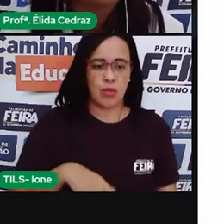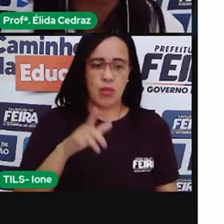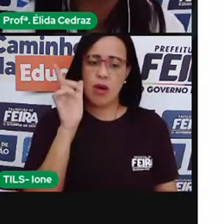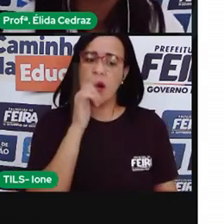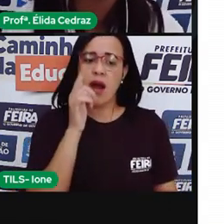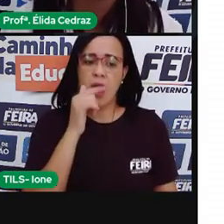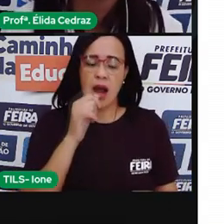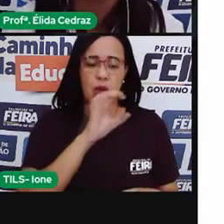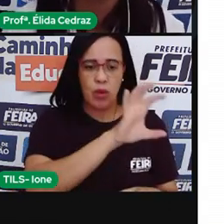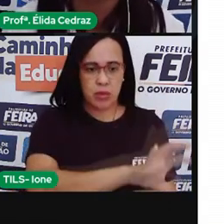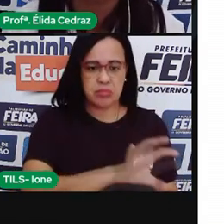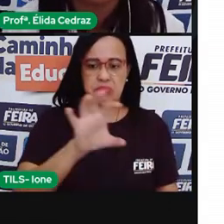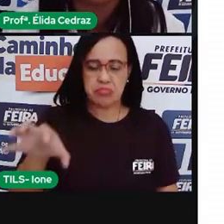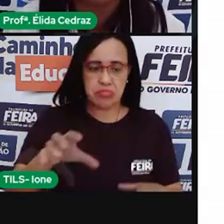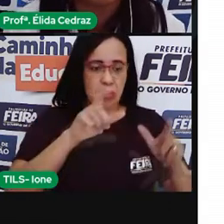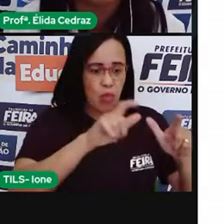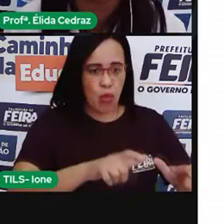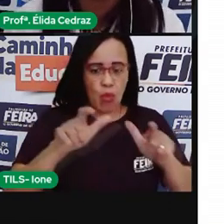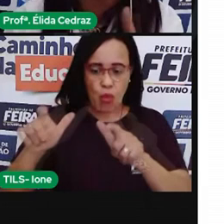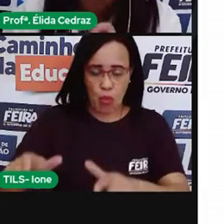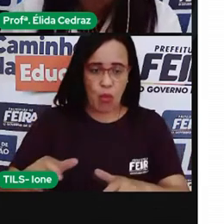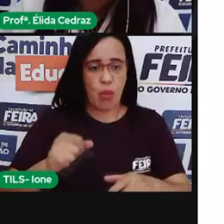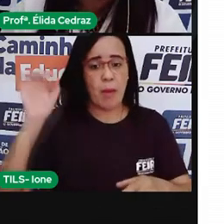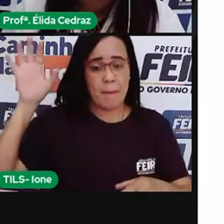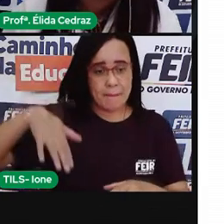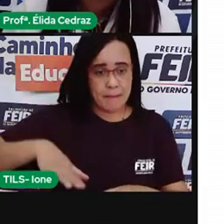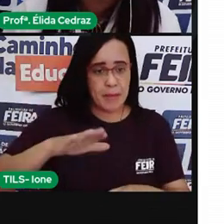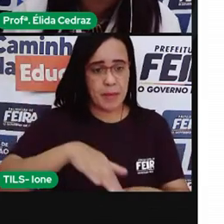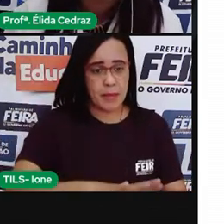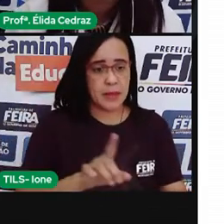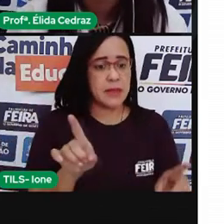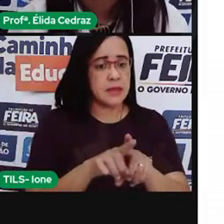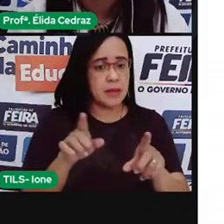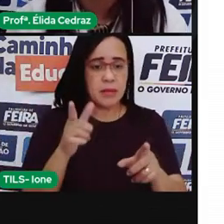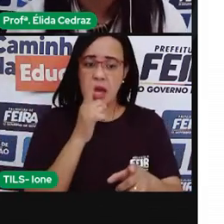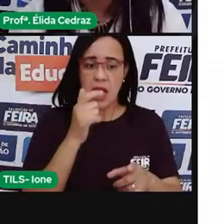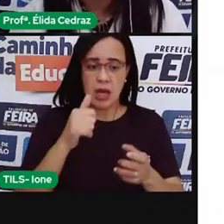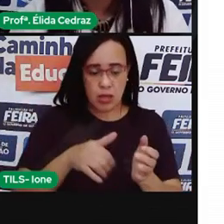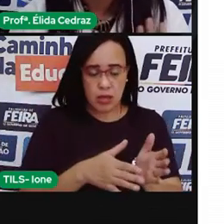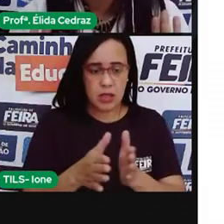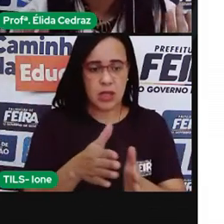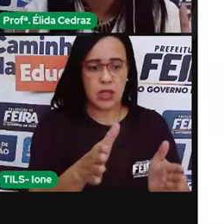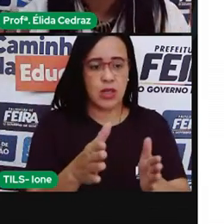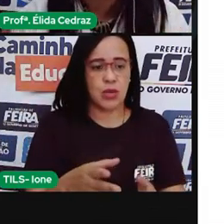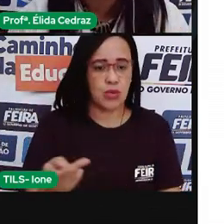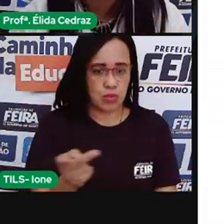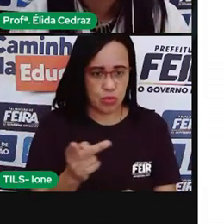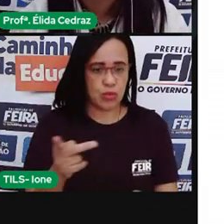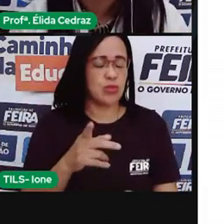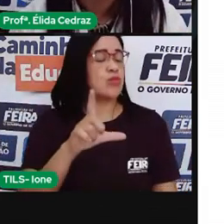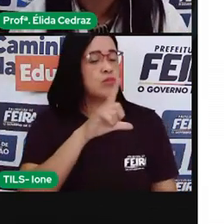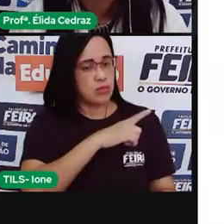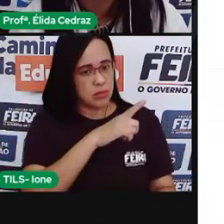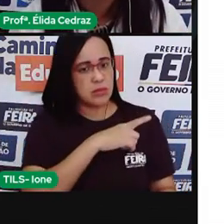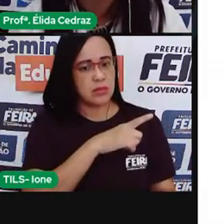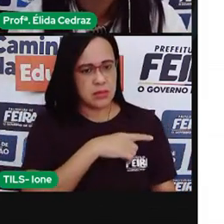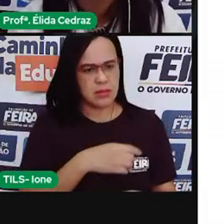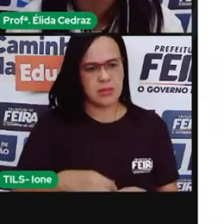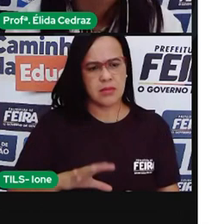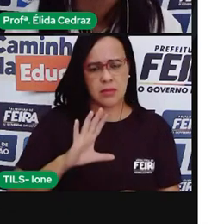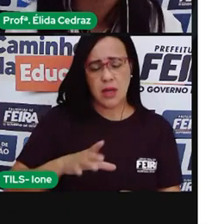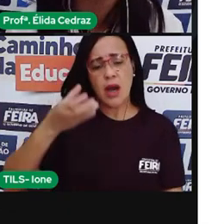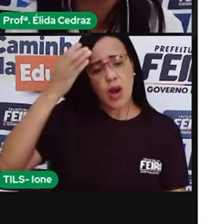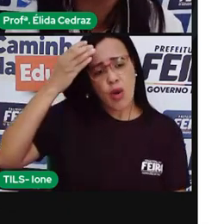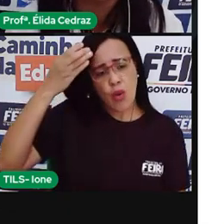locais, tanto do rio quanto do mar. A cultura. A maior manifestação cultural do